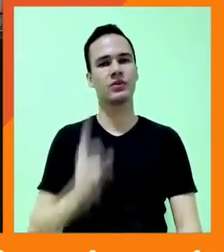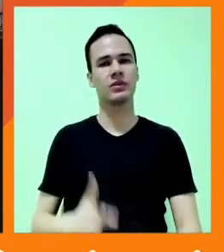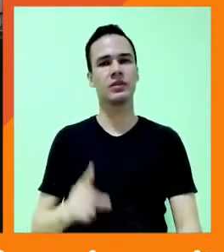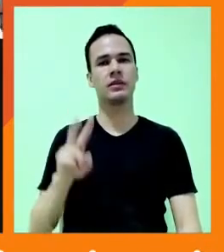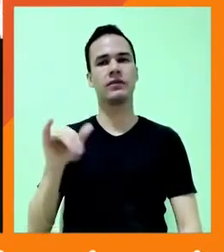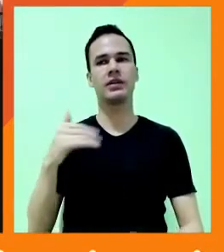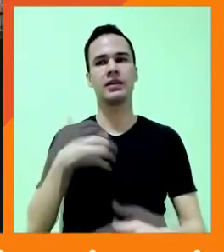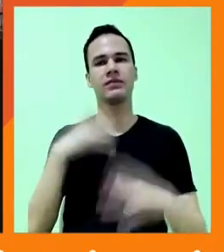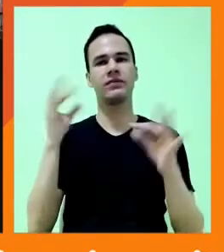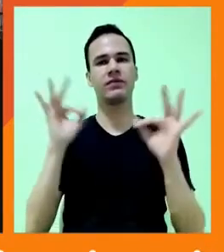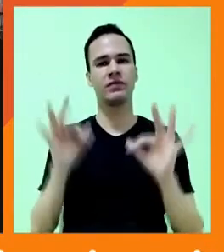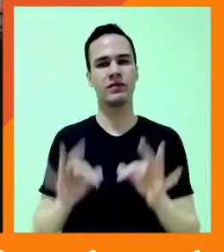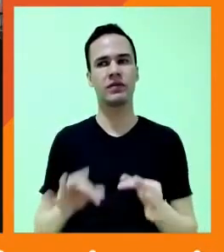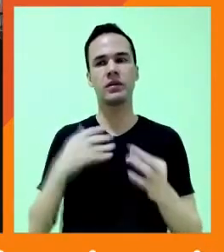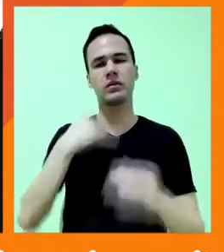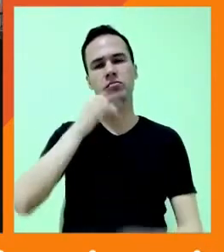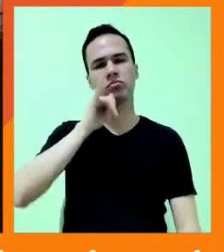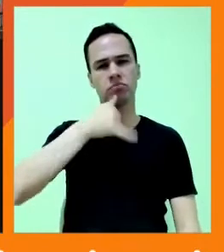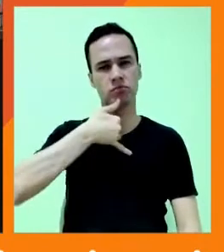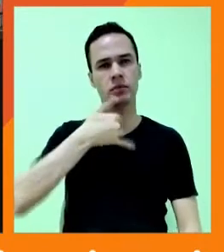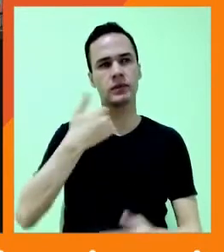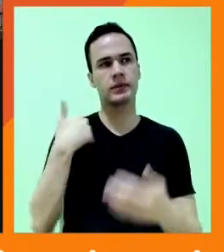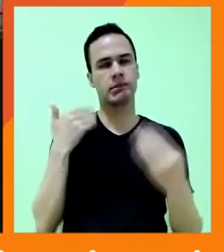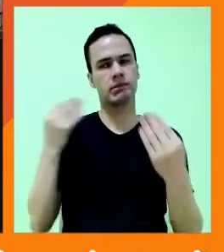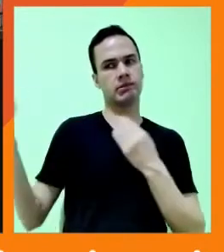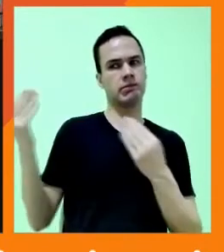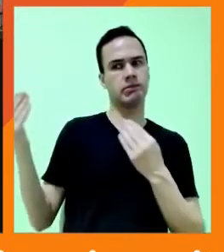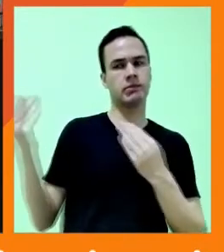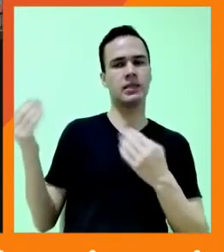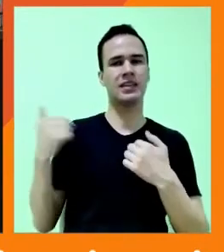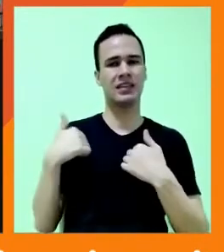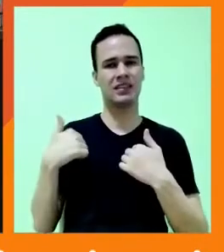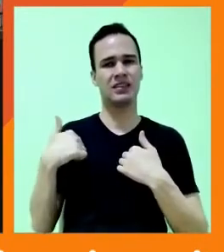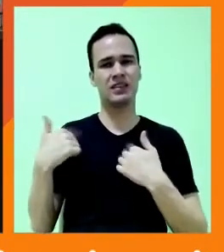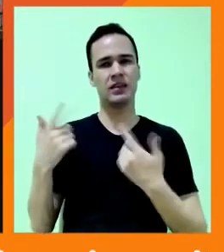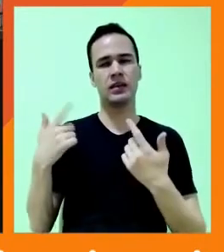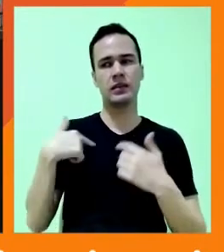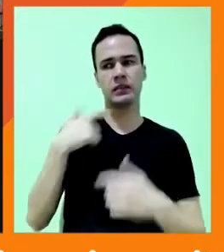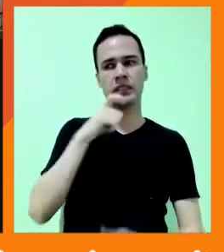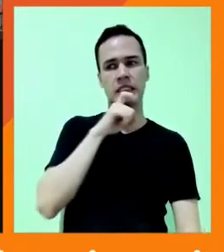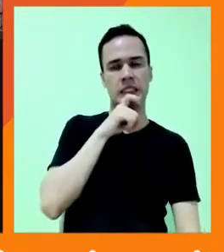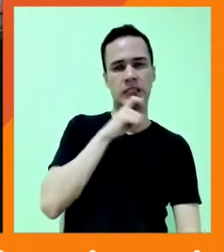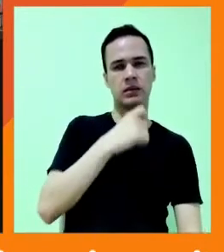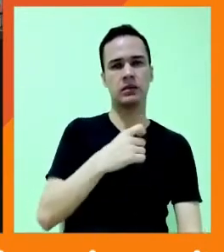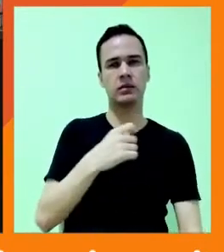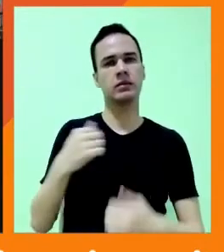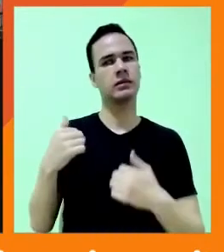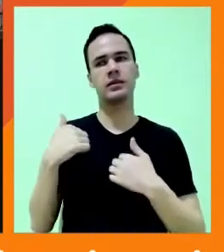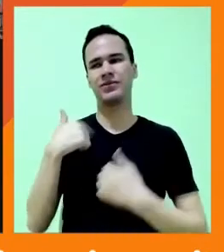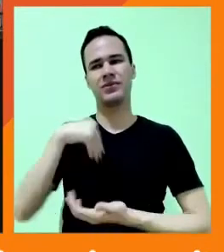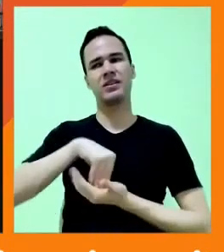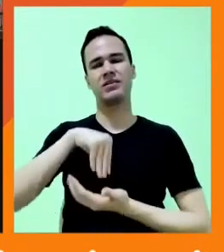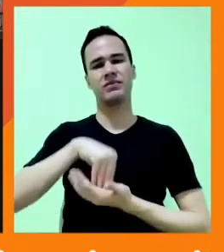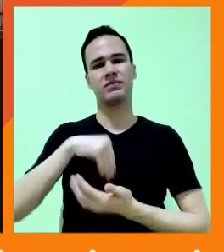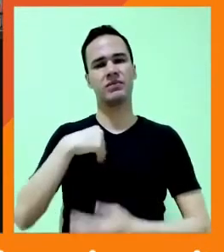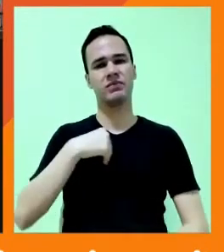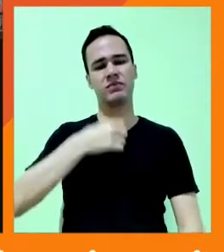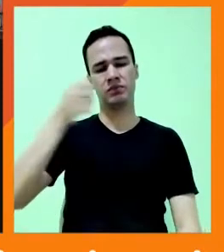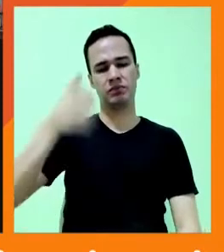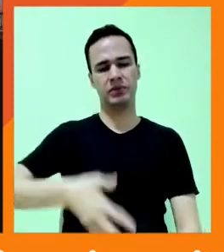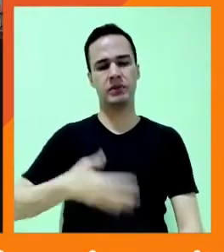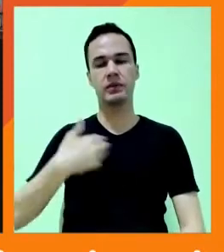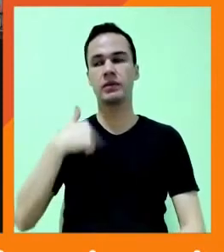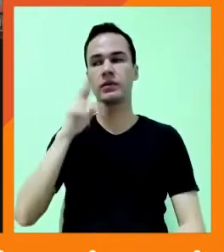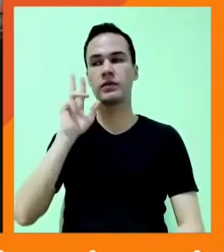tristeza, se a gente vai se comparar, se a gente vai sentir inveja, se a gente vai se achar insuficiente, se a gente vai olhar para o outro e falar,